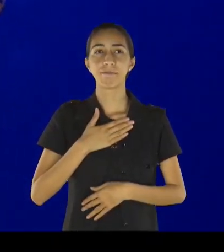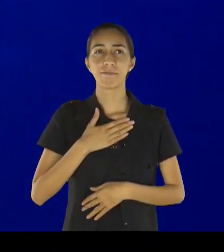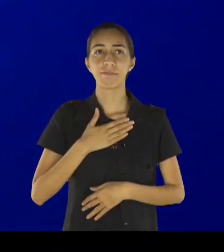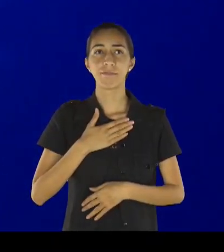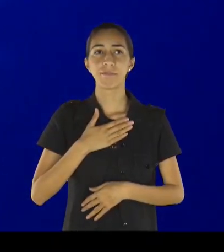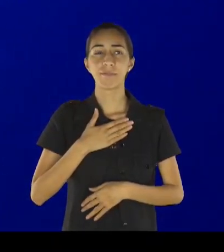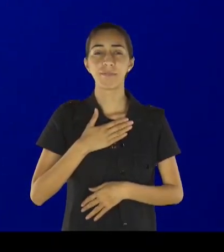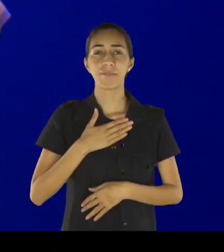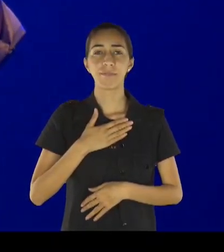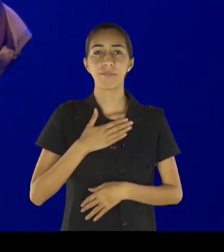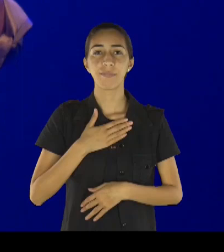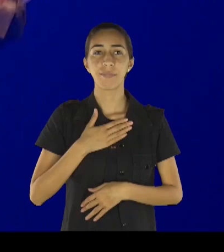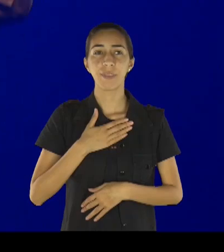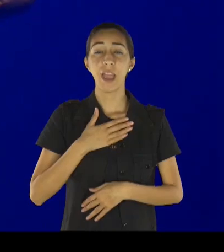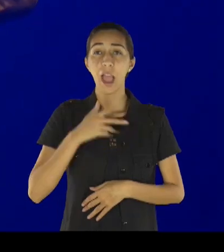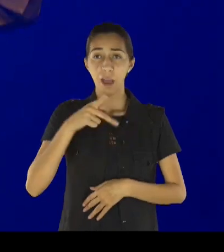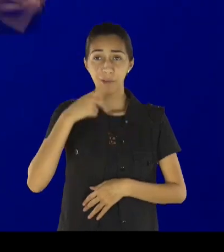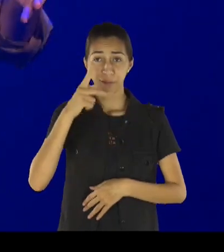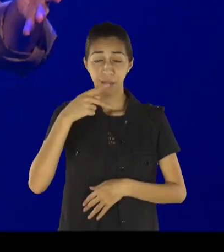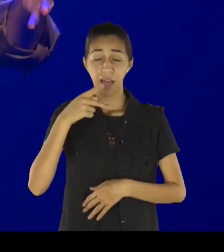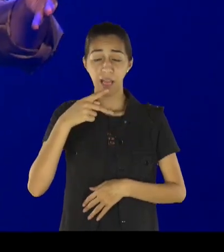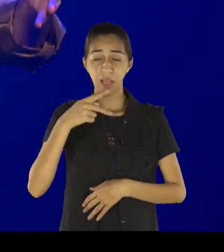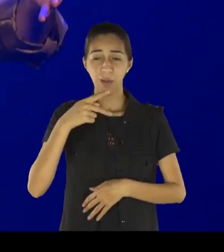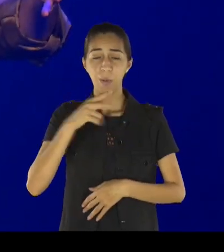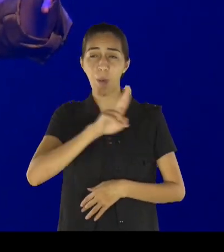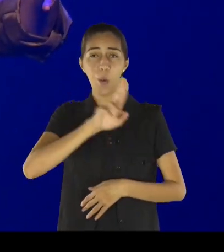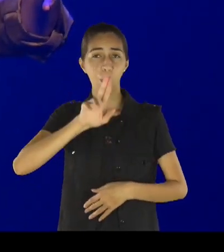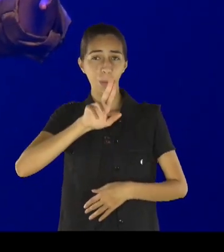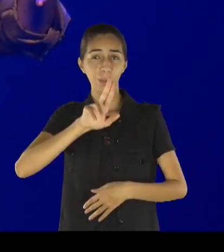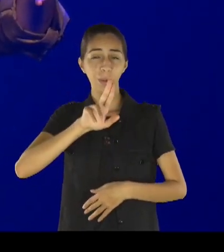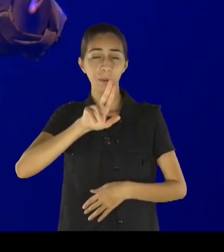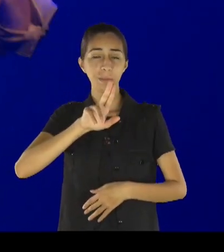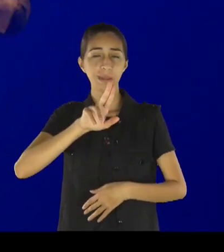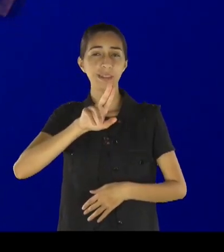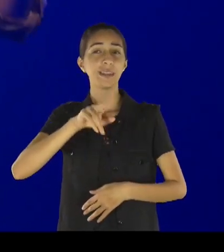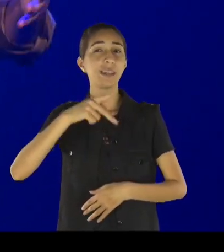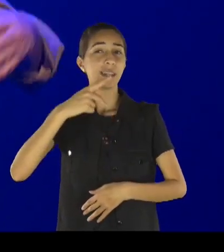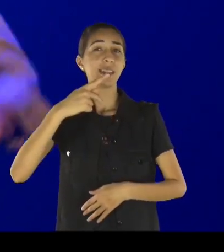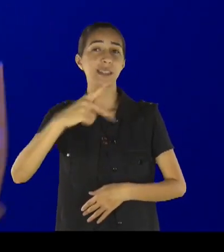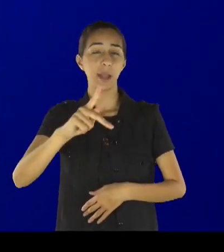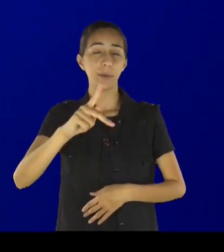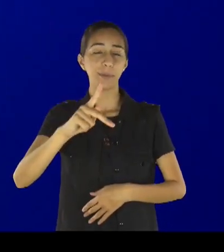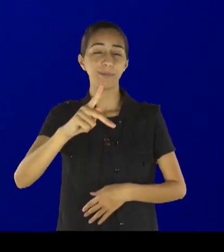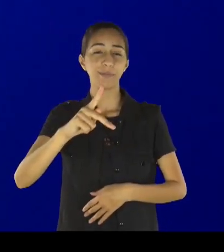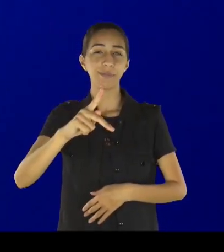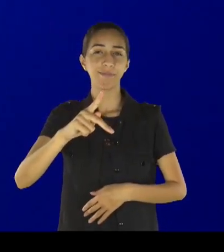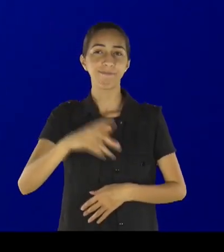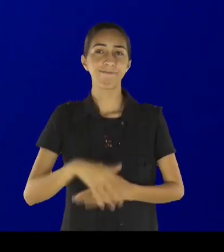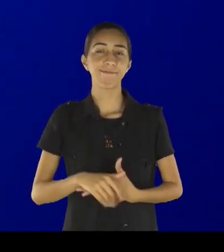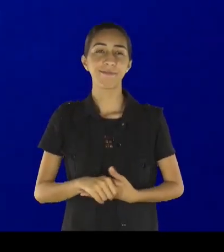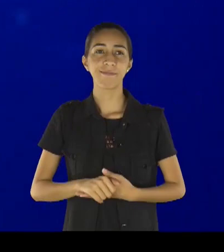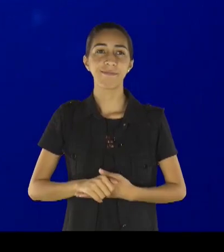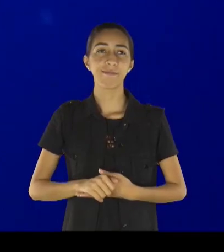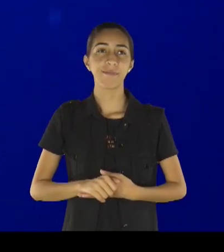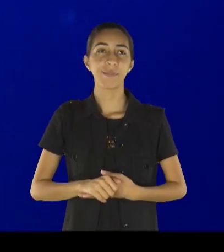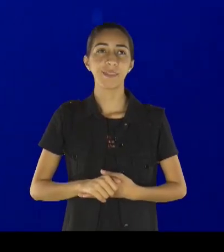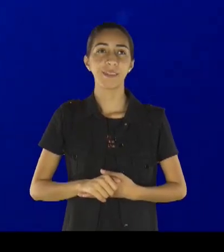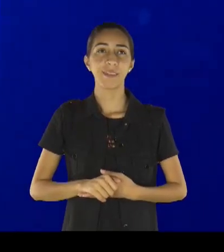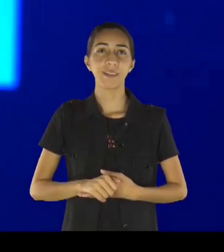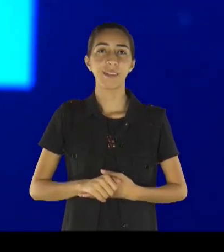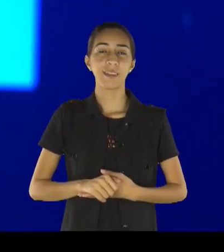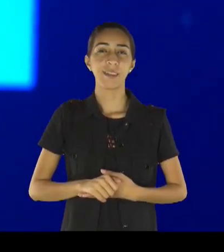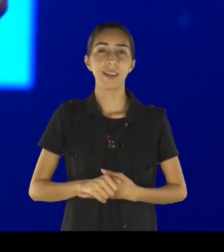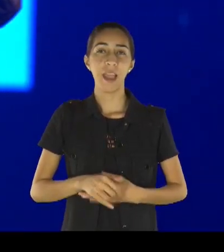espera no Senhor, fala, fala o seu nome, fala, espera no Senhor, e fala o seu nome, porque quando a gente